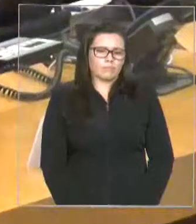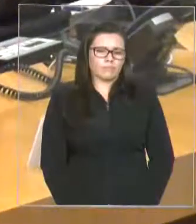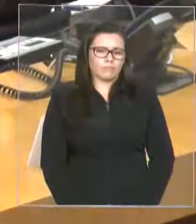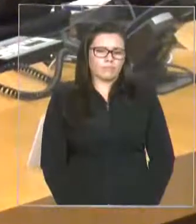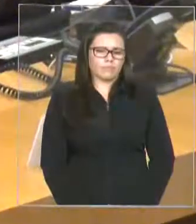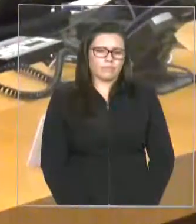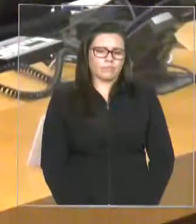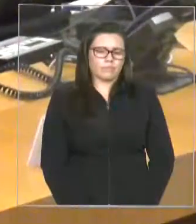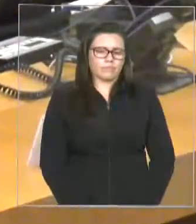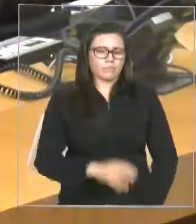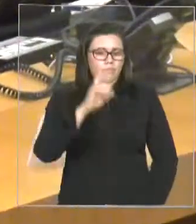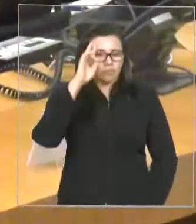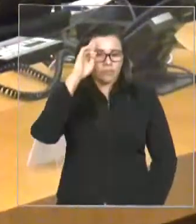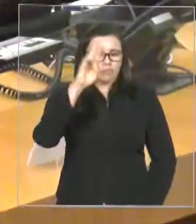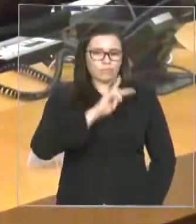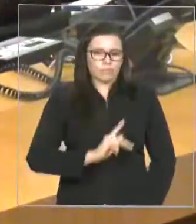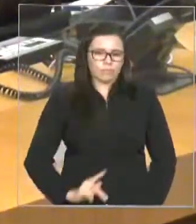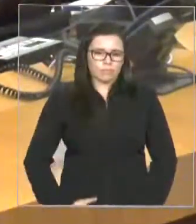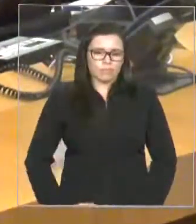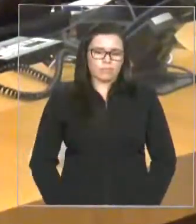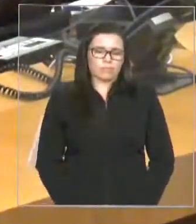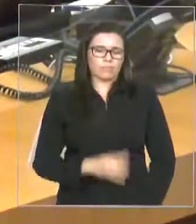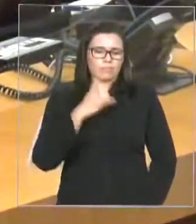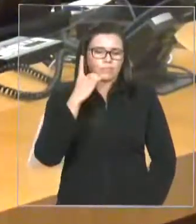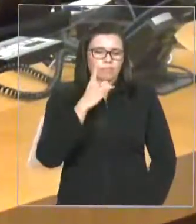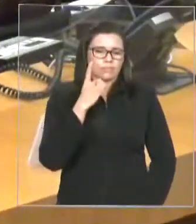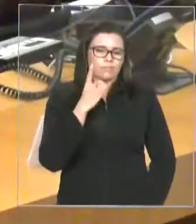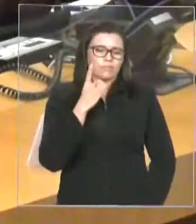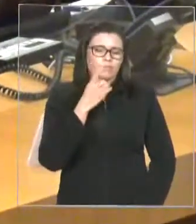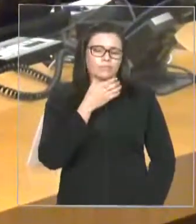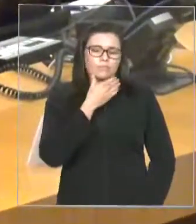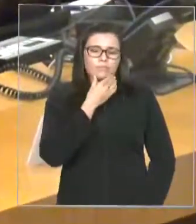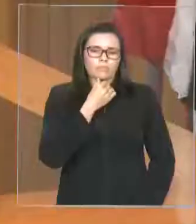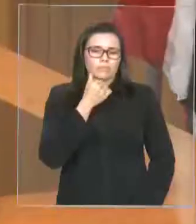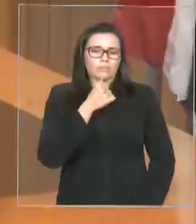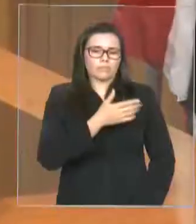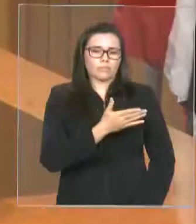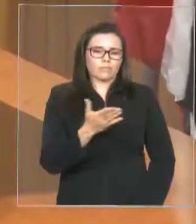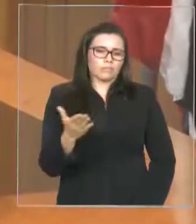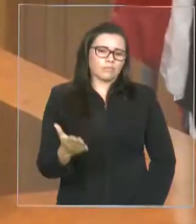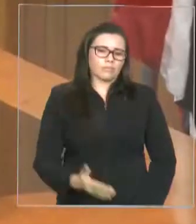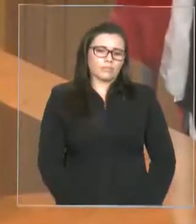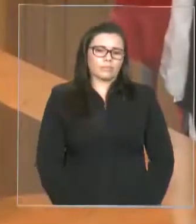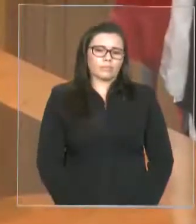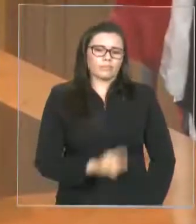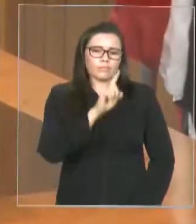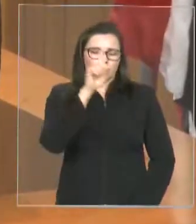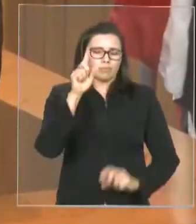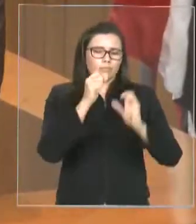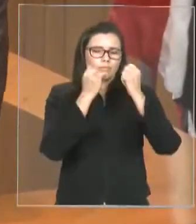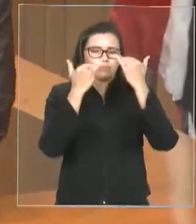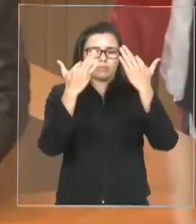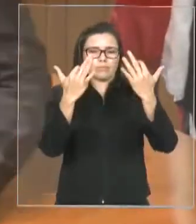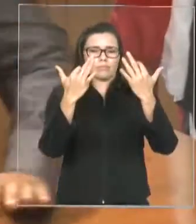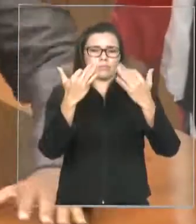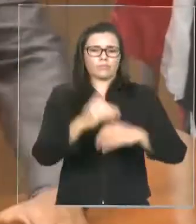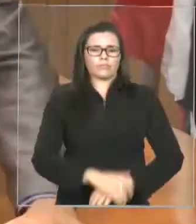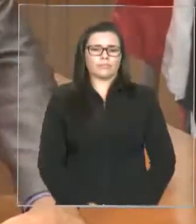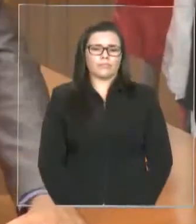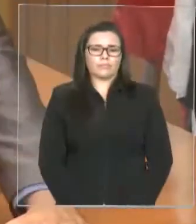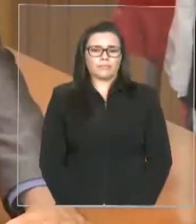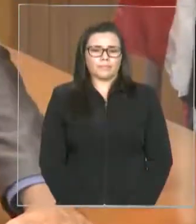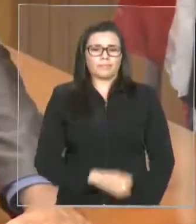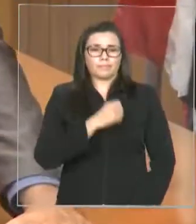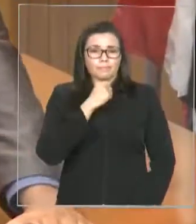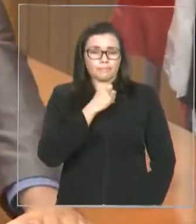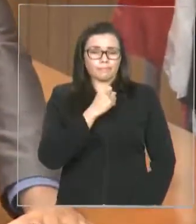Senhor presidente, senhores deputados, galeria, imprensa, Senhor presidente,